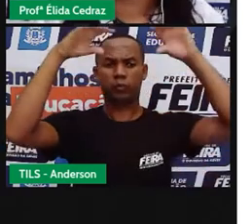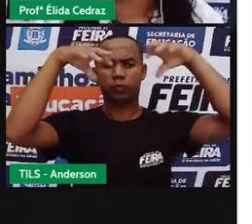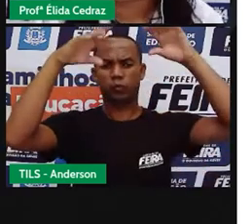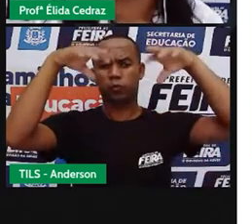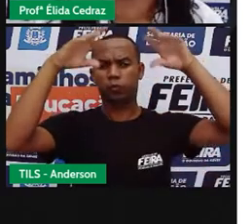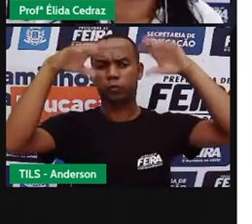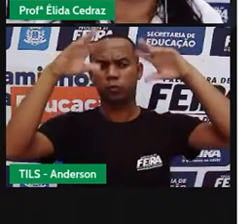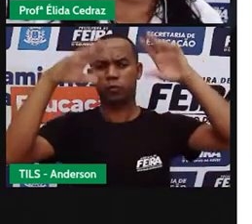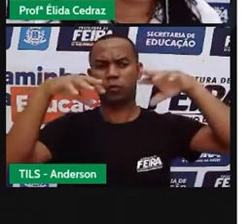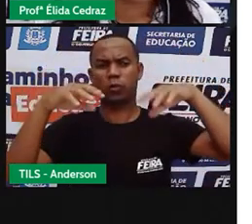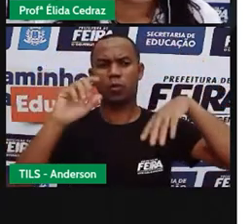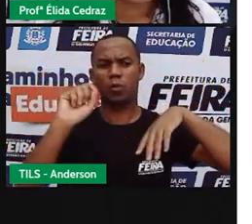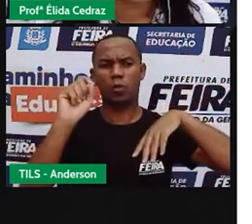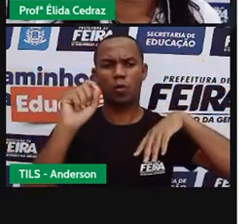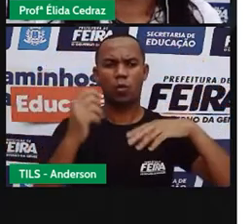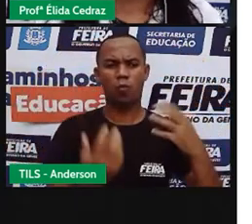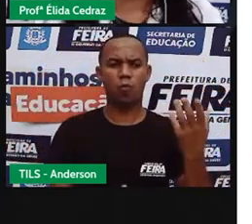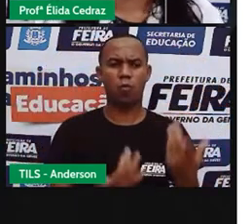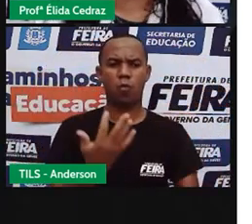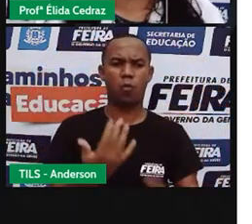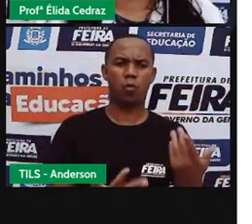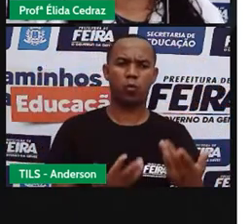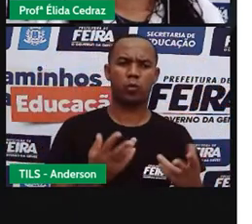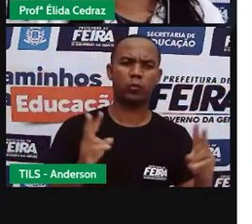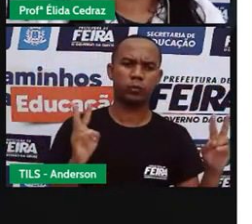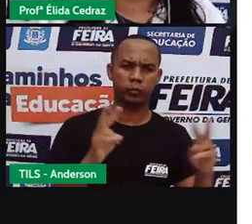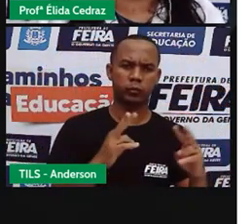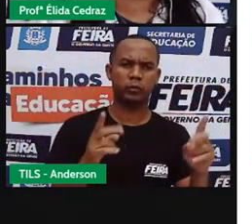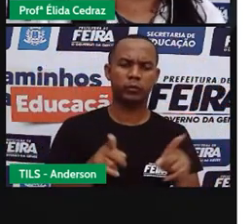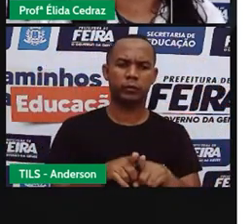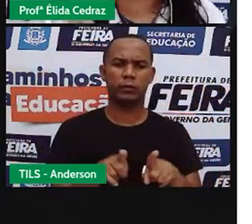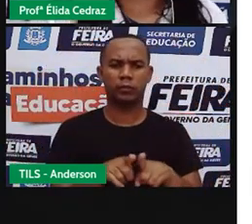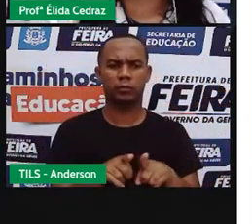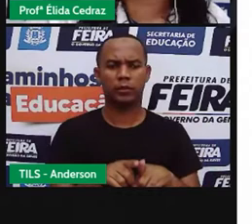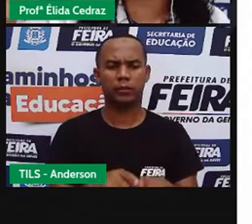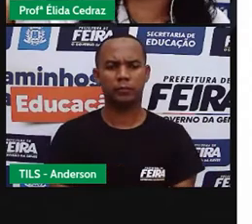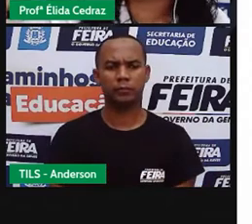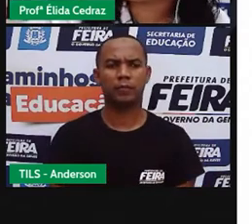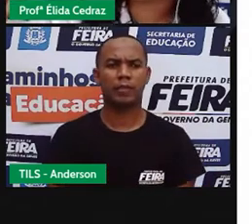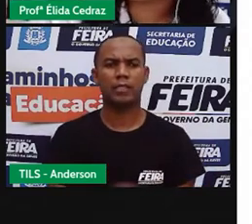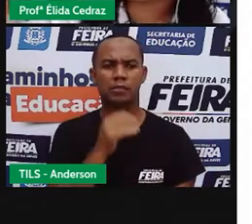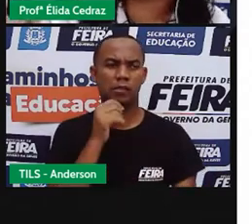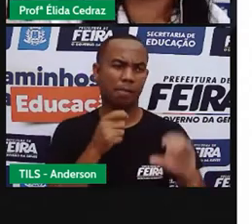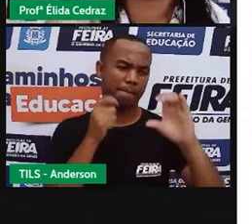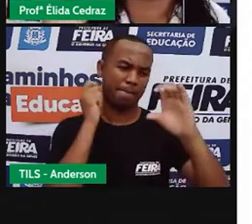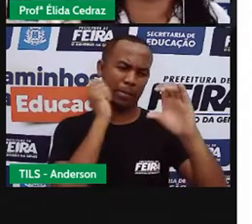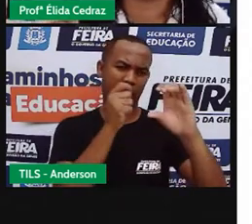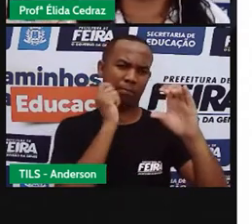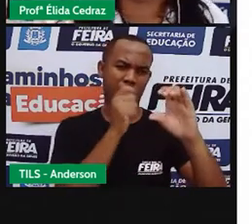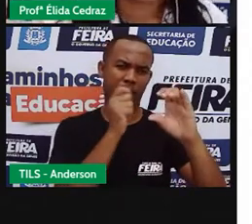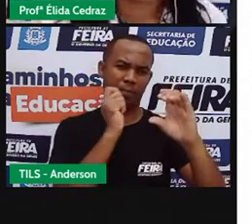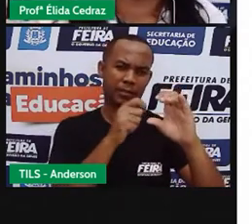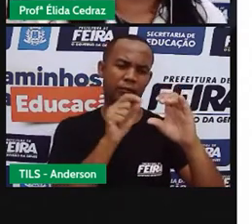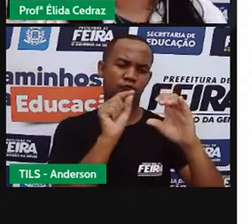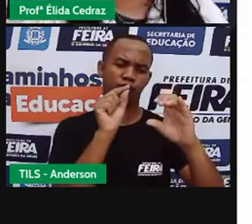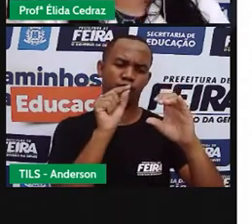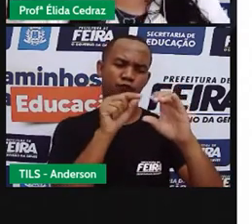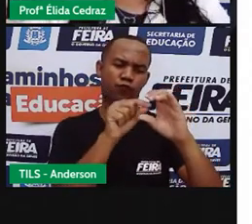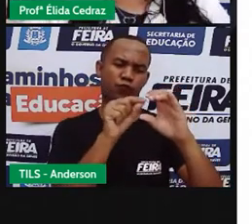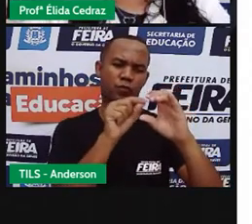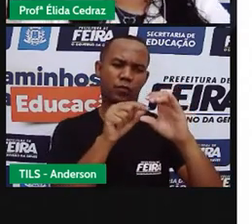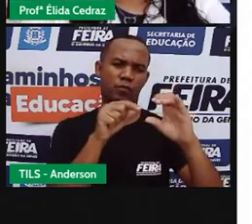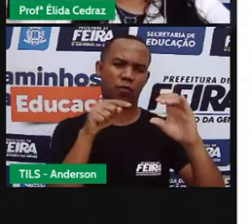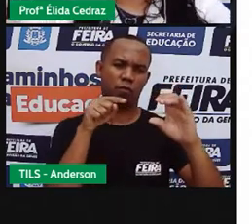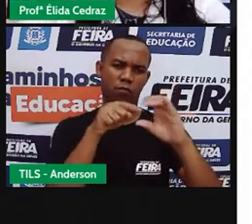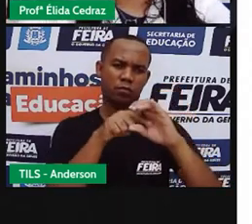temperaturas, não o fogo. Ele resiste a um frego. Se você bater um frego na parede, vai ficar muito escurinho. Mas